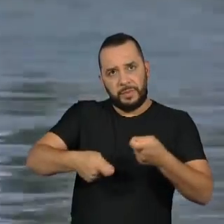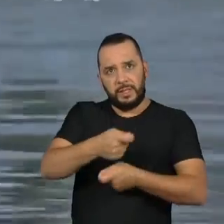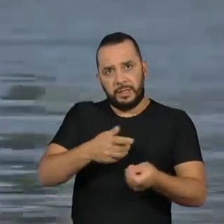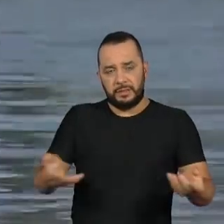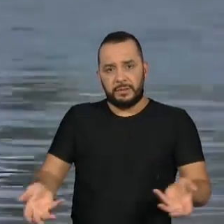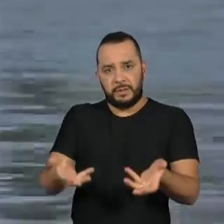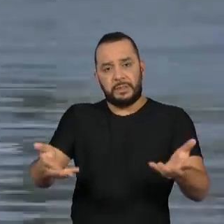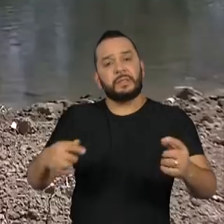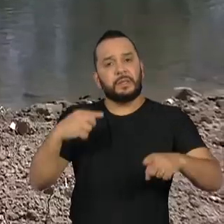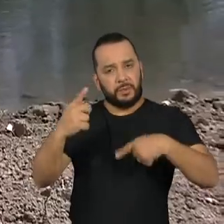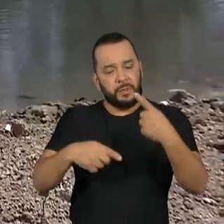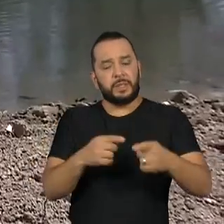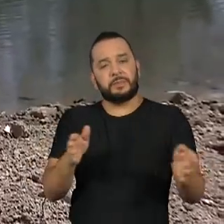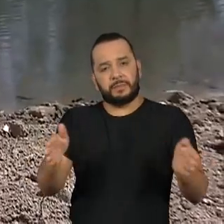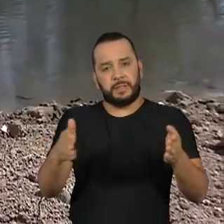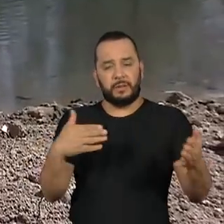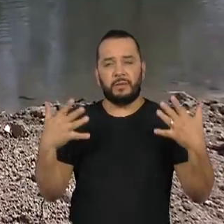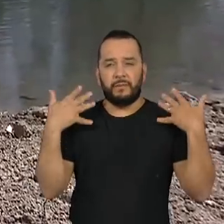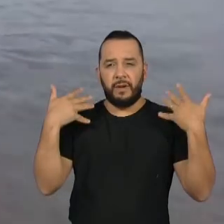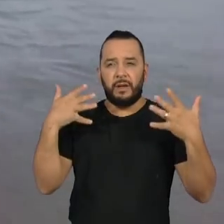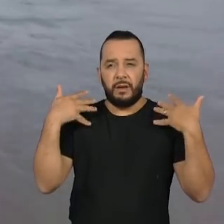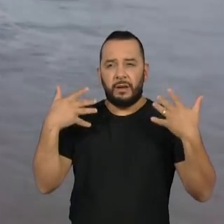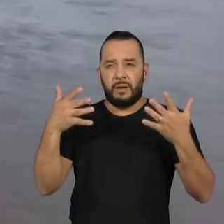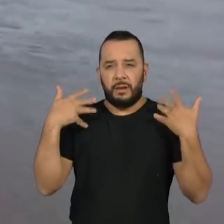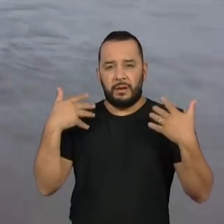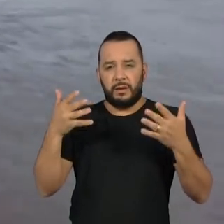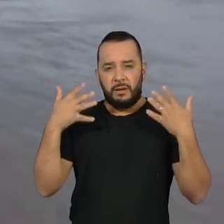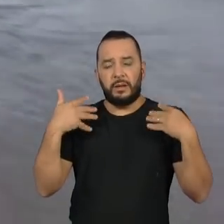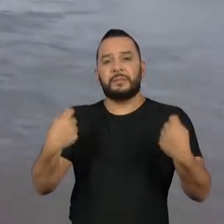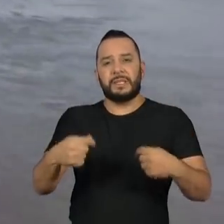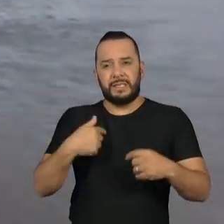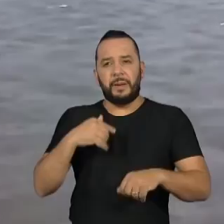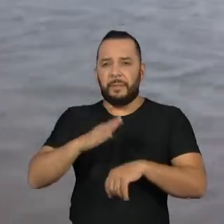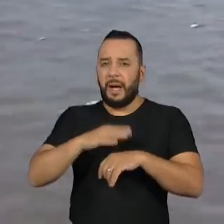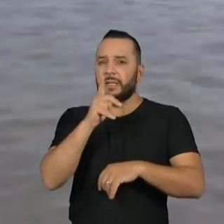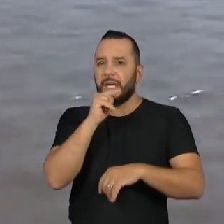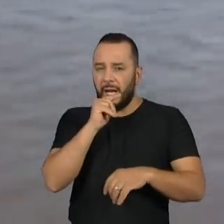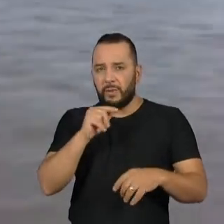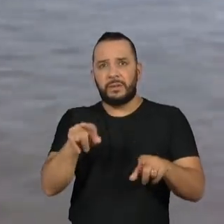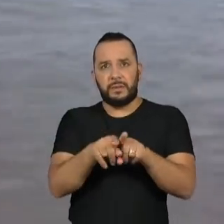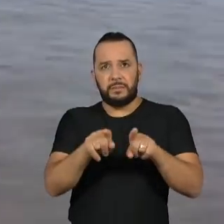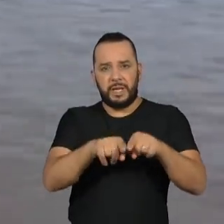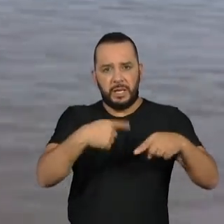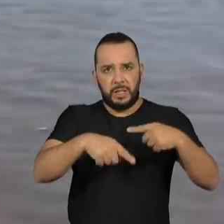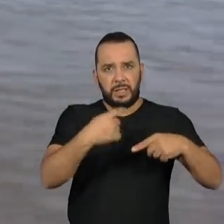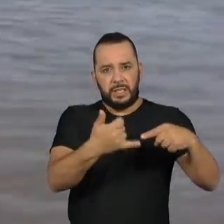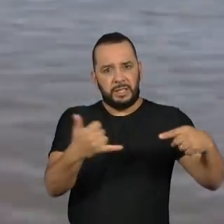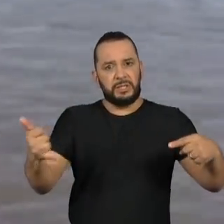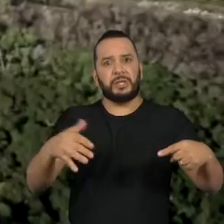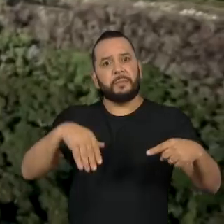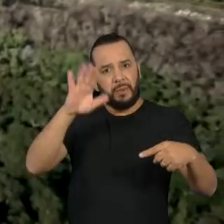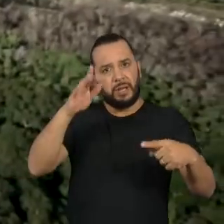período de verão, que é mais quente e que necessita de mais água, mais energia, com pouca capacidade.